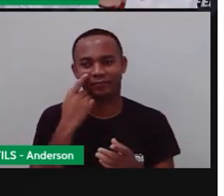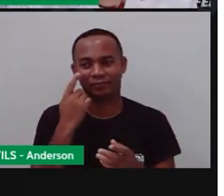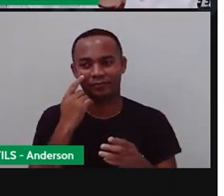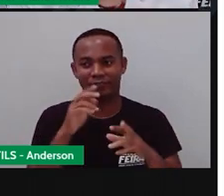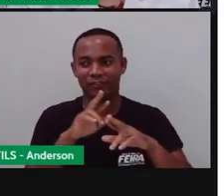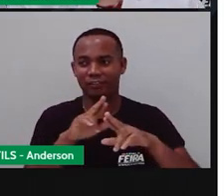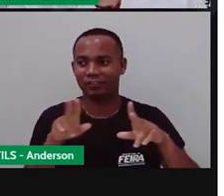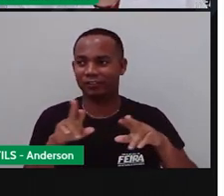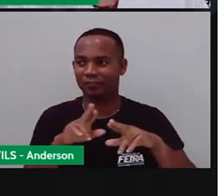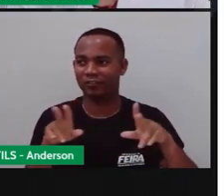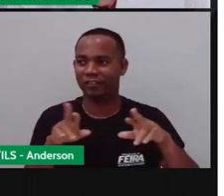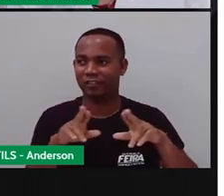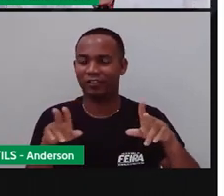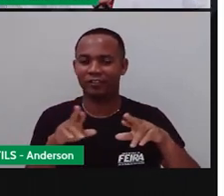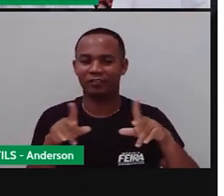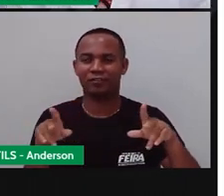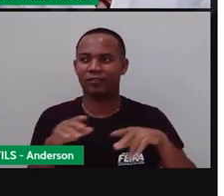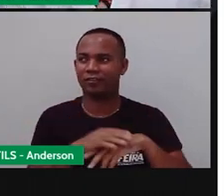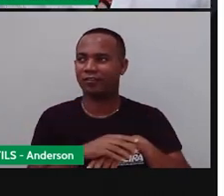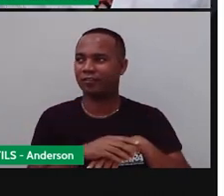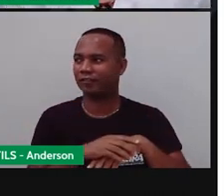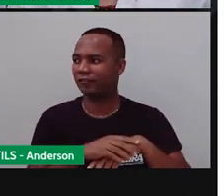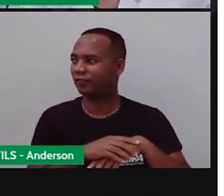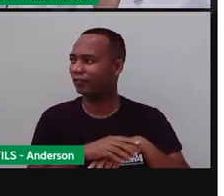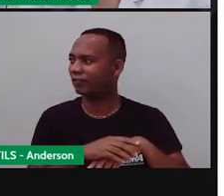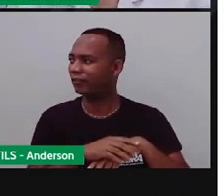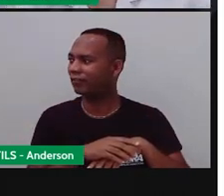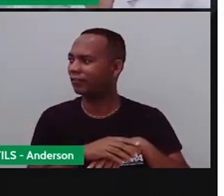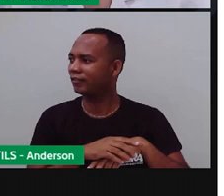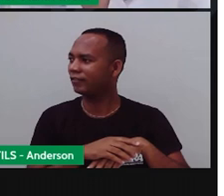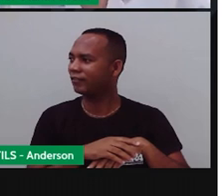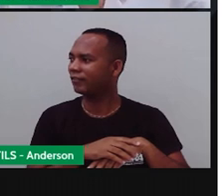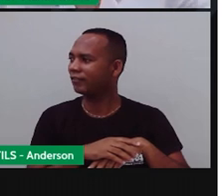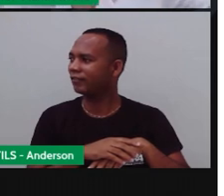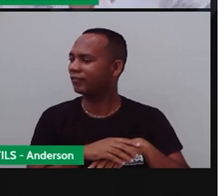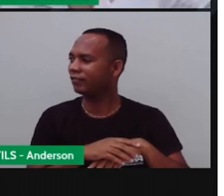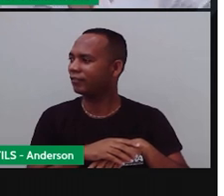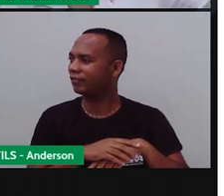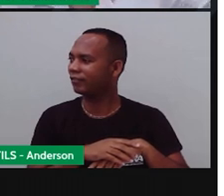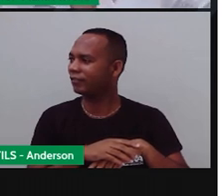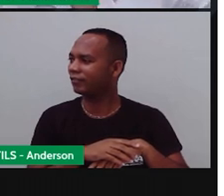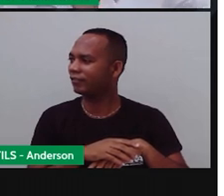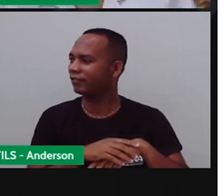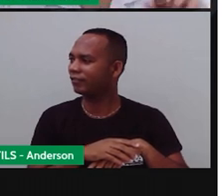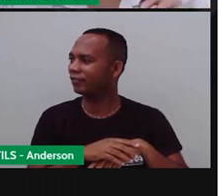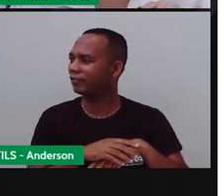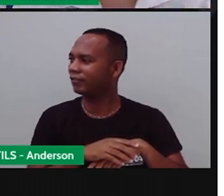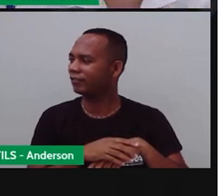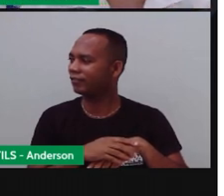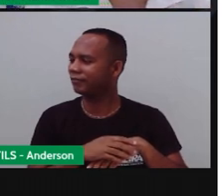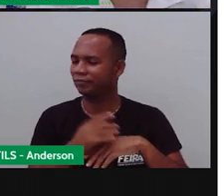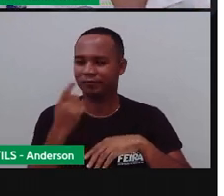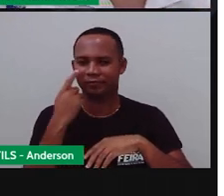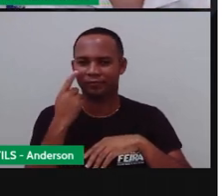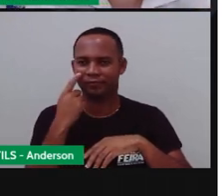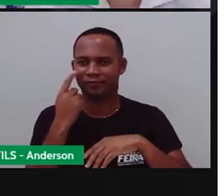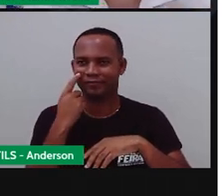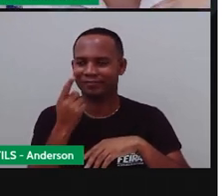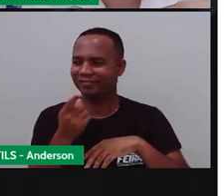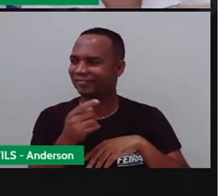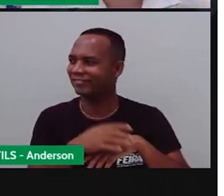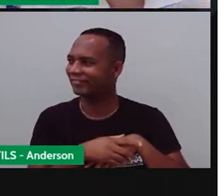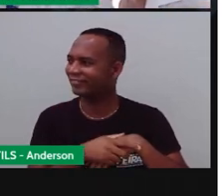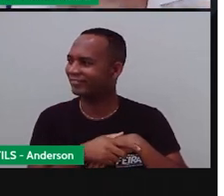diversos tipos de relógio. Olha aqui, ó. A Prodé. Nosso auxiliar de... A Paquita da Prodé.